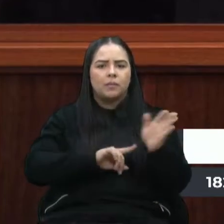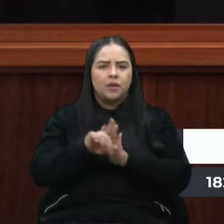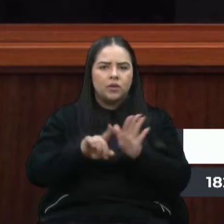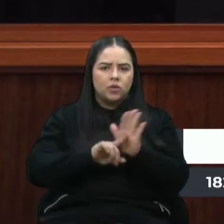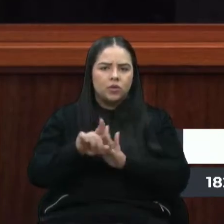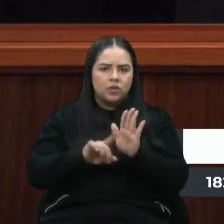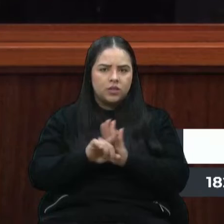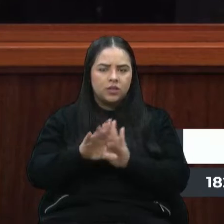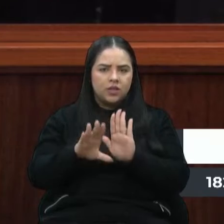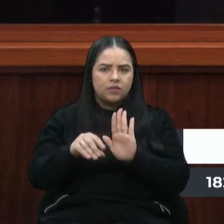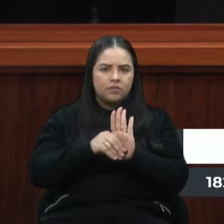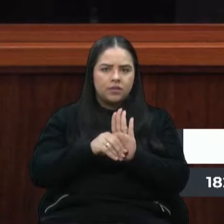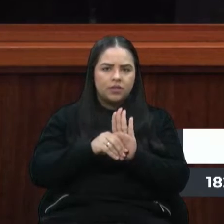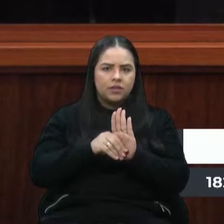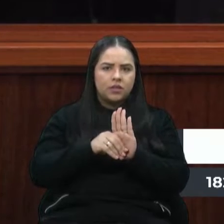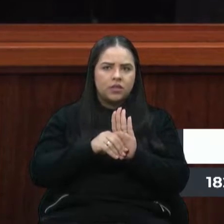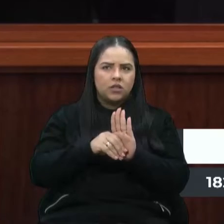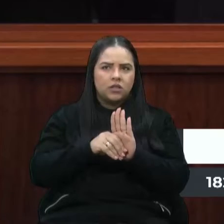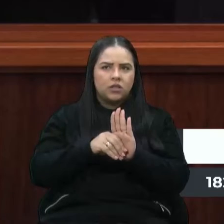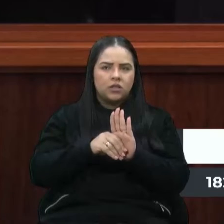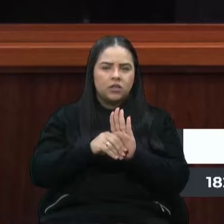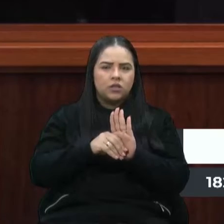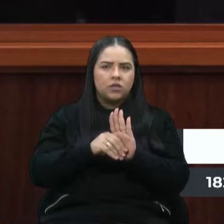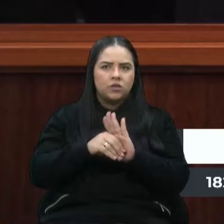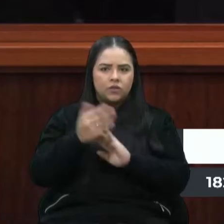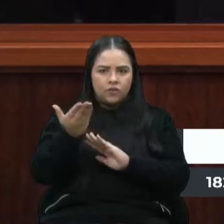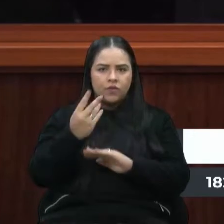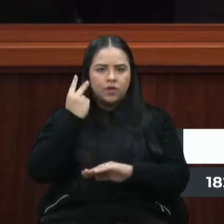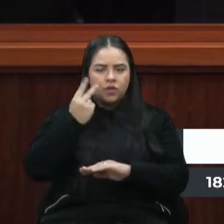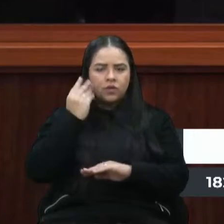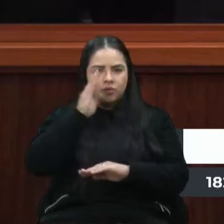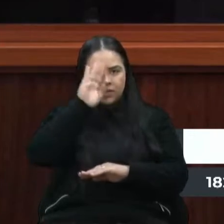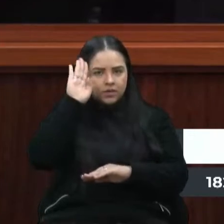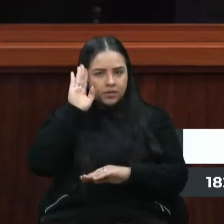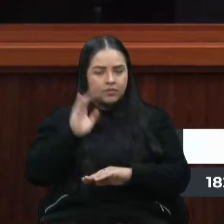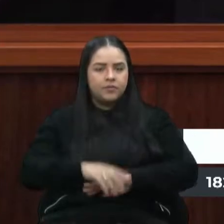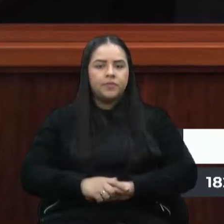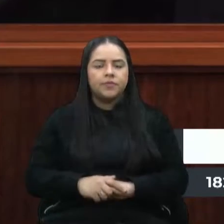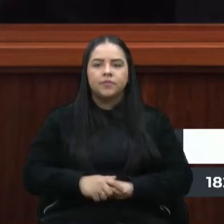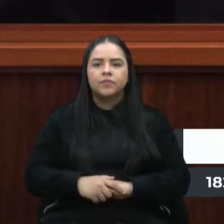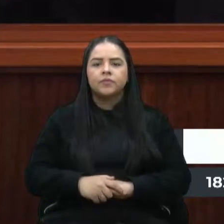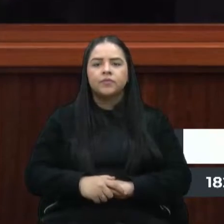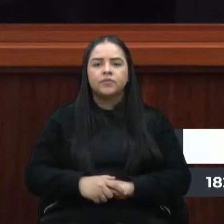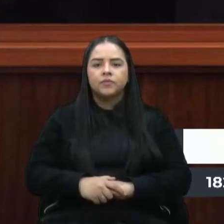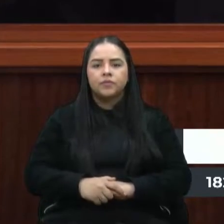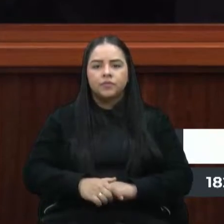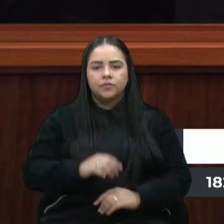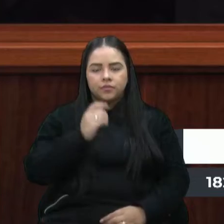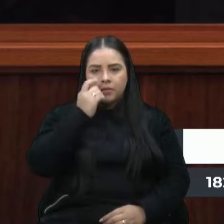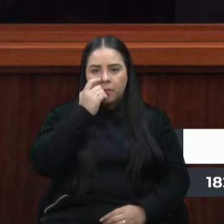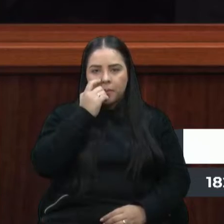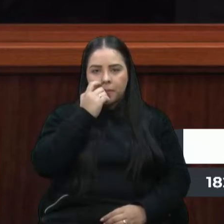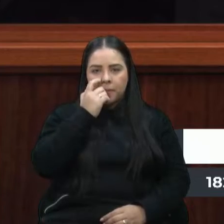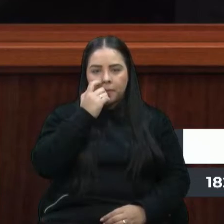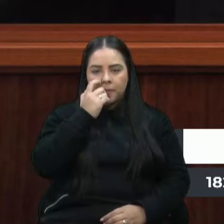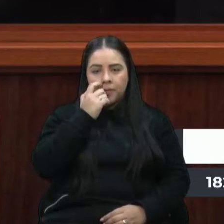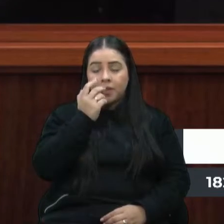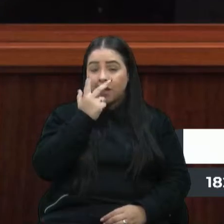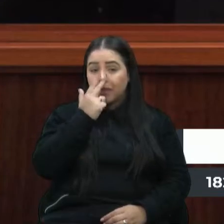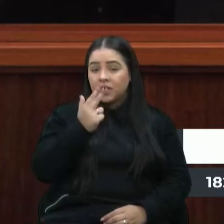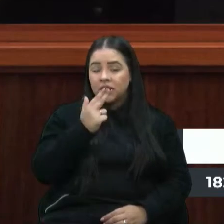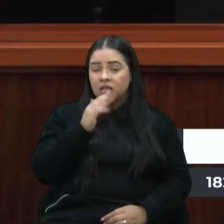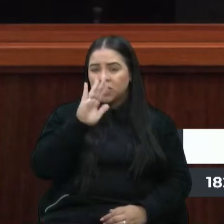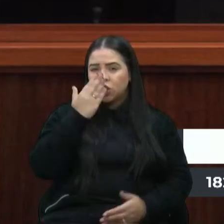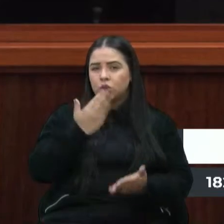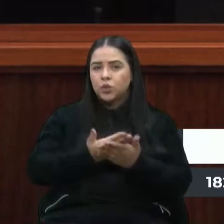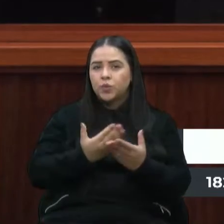à emenda aditiva do nobre vereador Bressan. Aparentemente, acho que muitas pessoas, não é